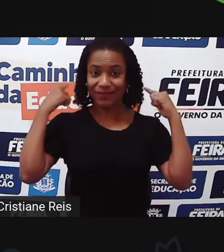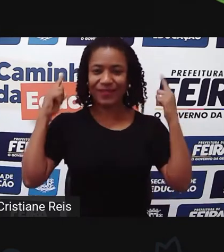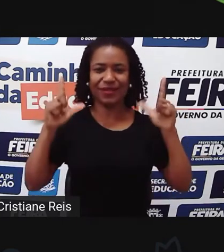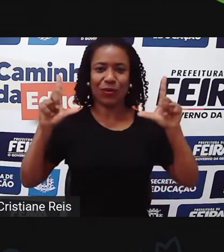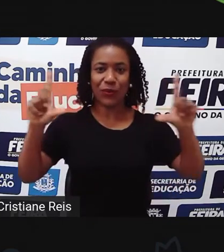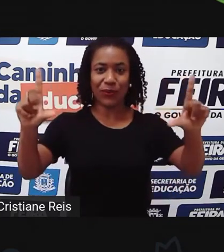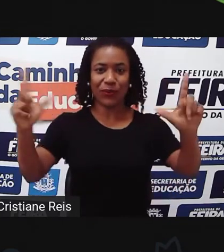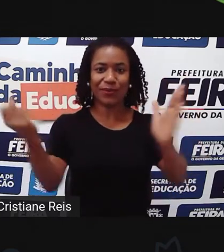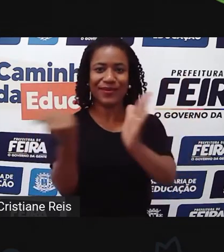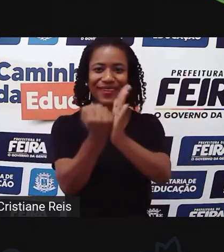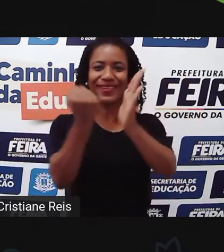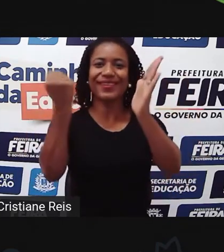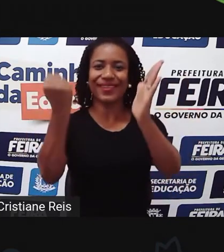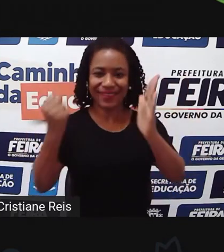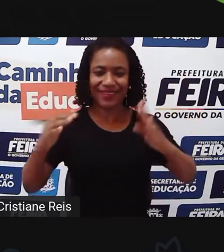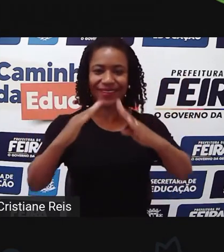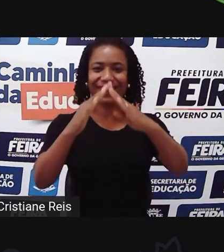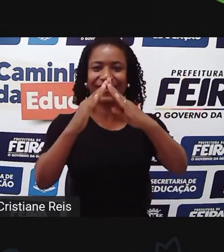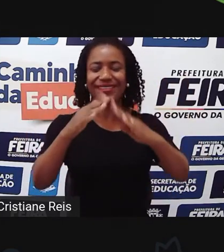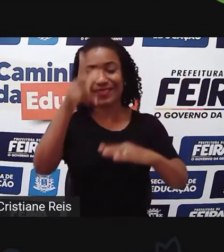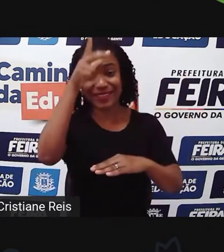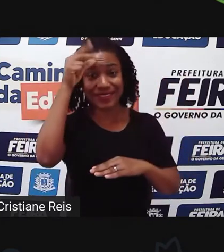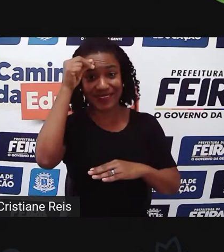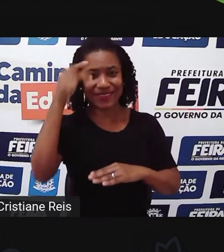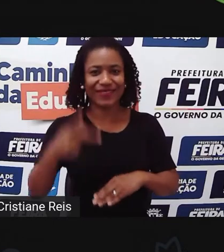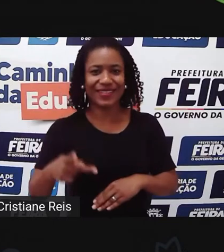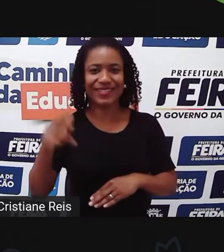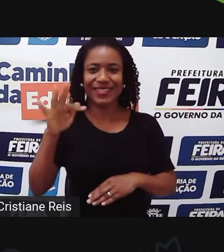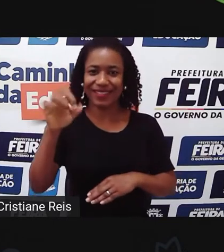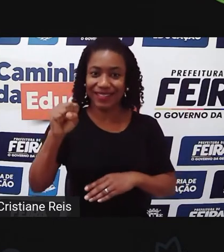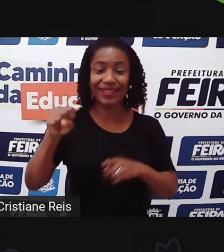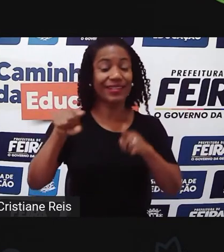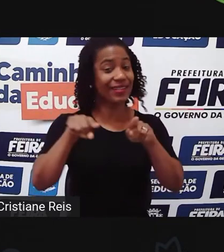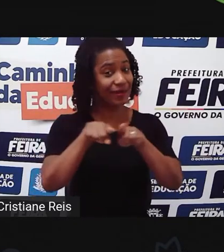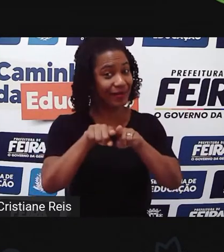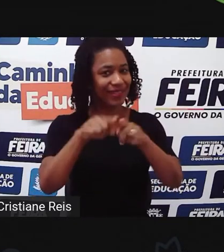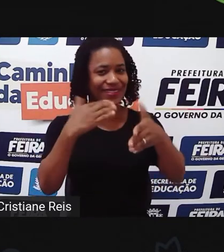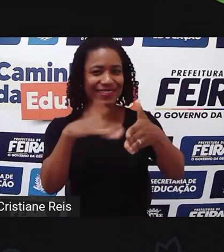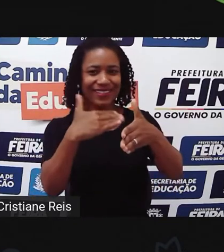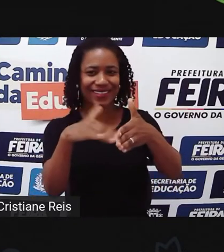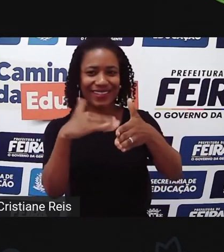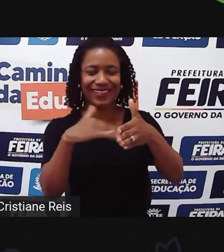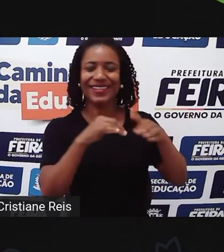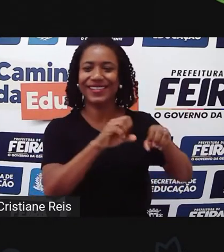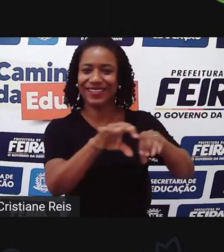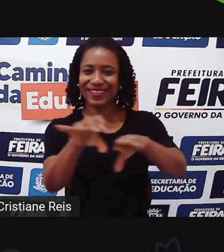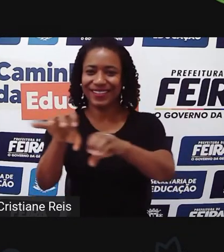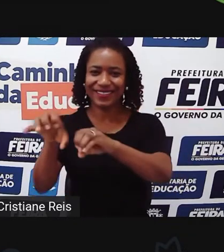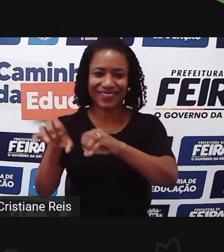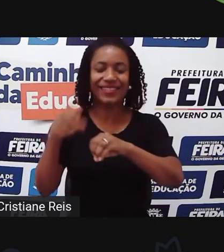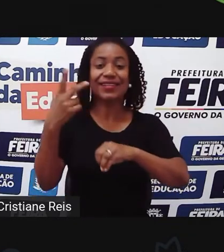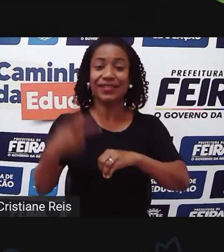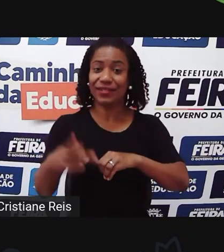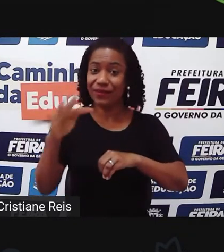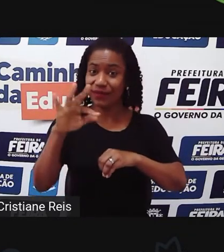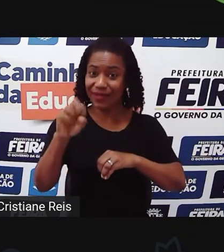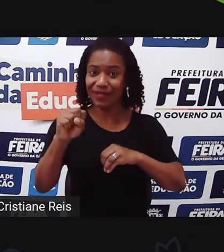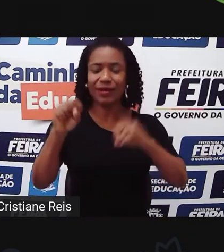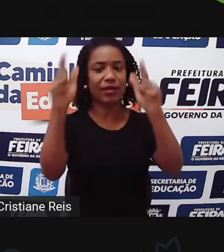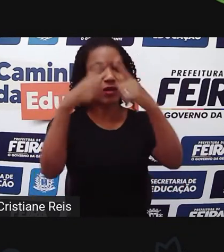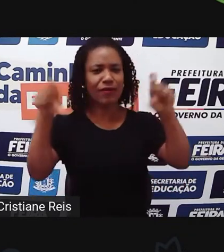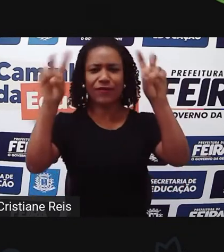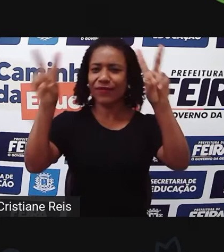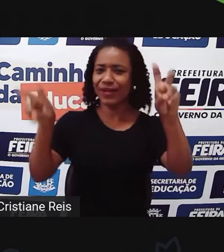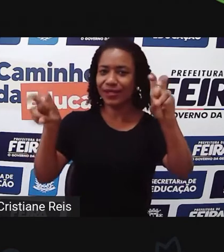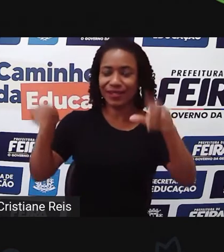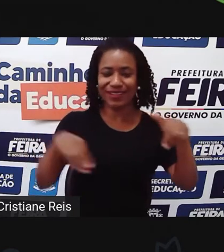logomarca da Prefeitura Municipal de Feira de Santana, da Secretaria da Educação do município, tem uma frase, né? Caminhos da Educação